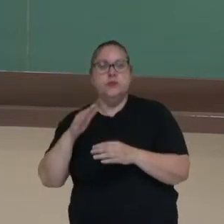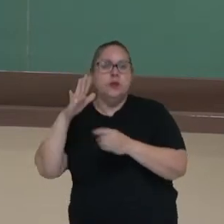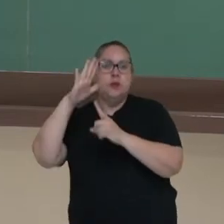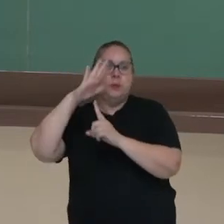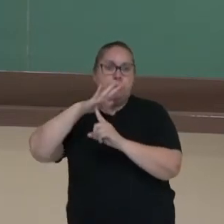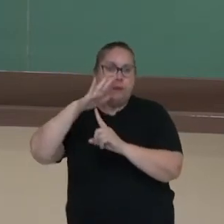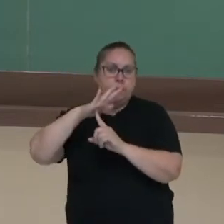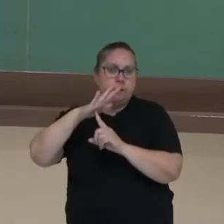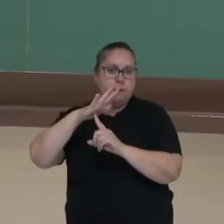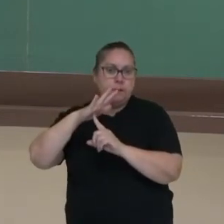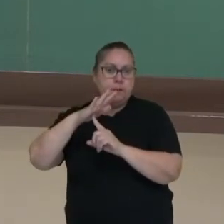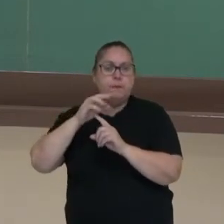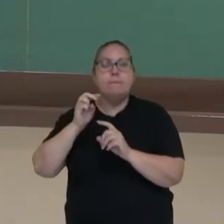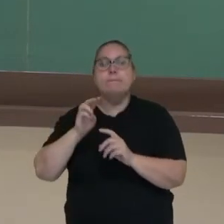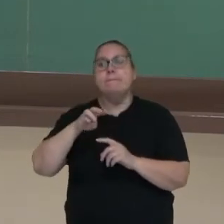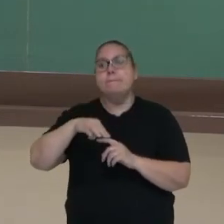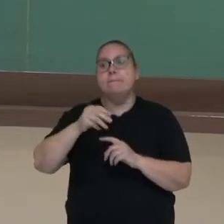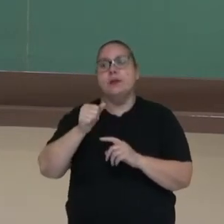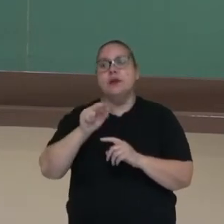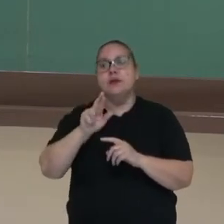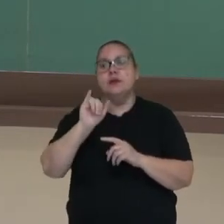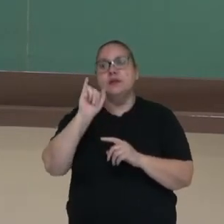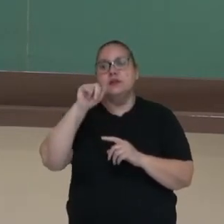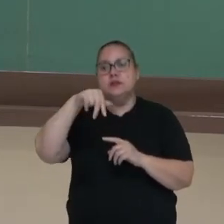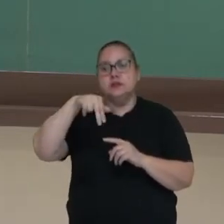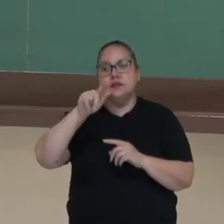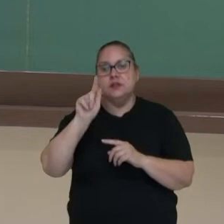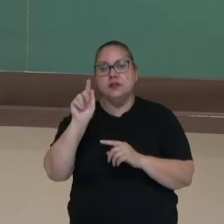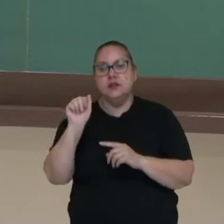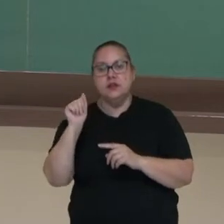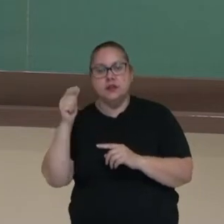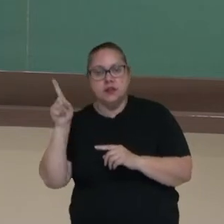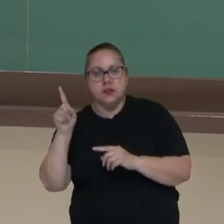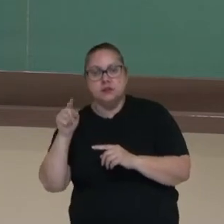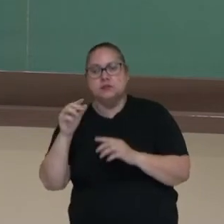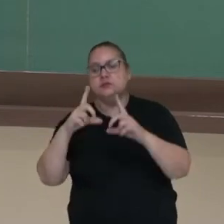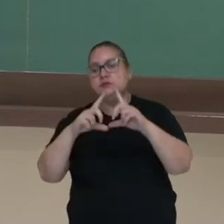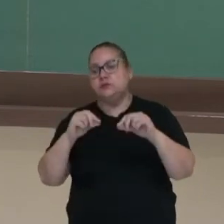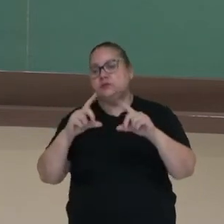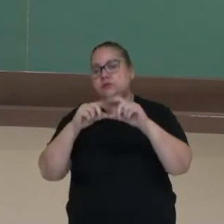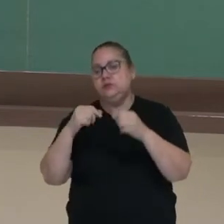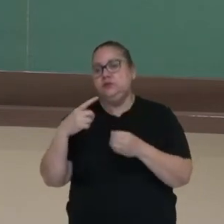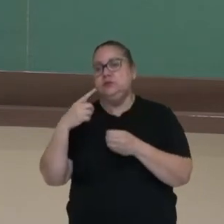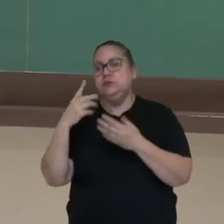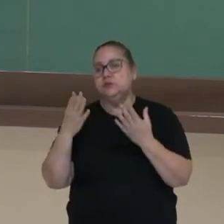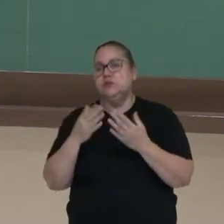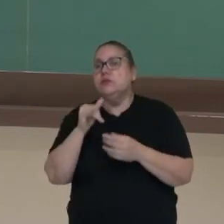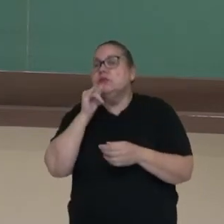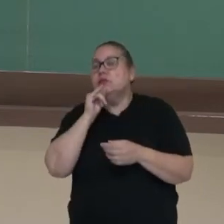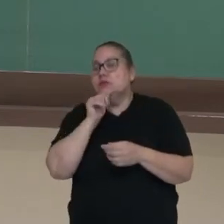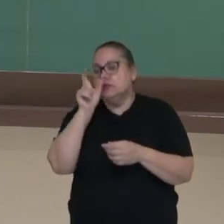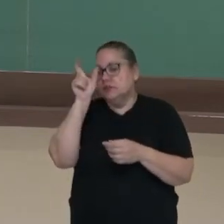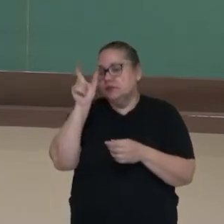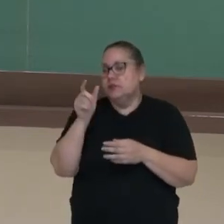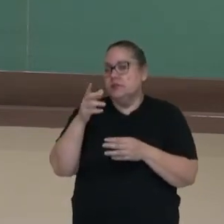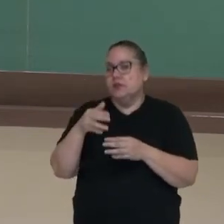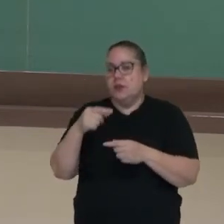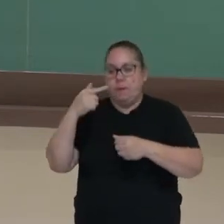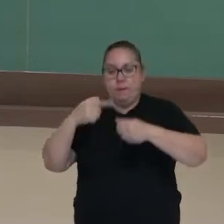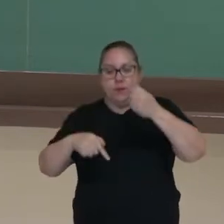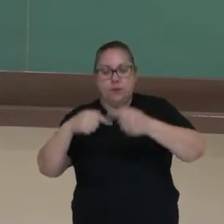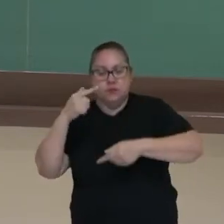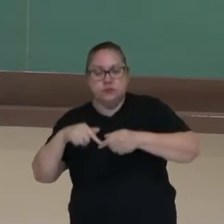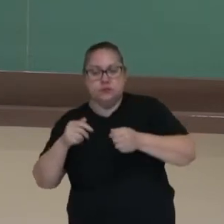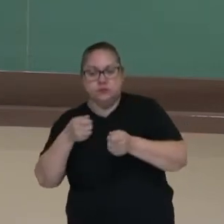Paraná, na cidade de Maringá. E Brasília, a capital do nosso país, é o exemplo de uma cidade político